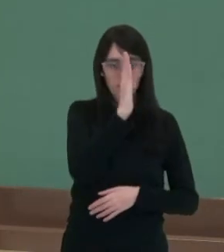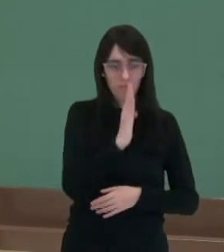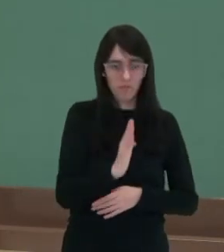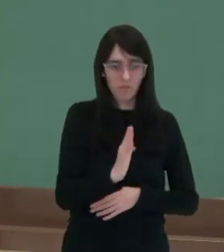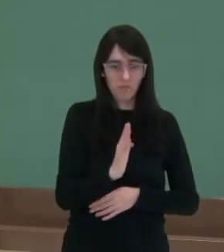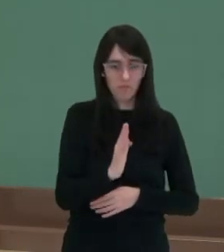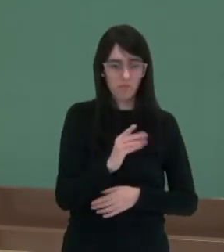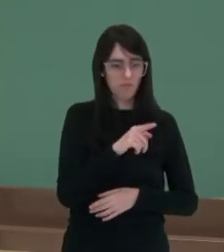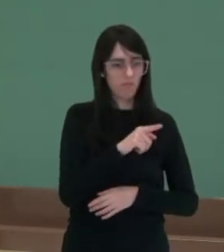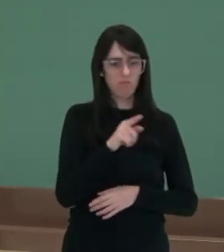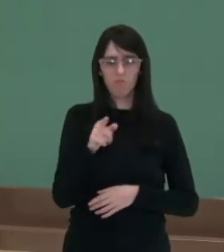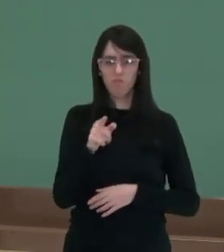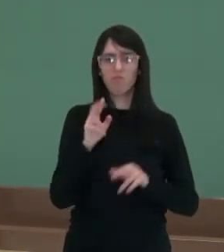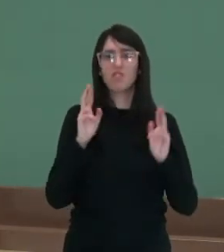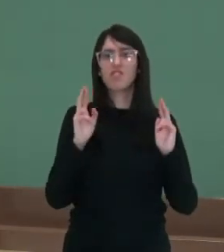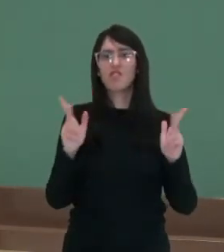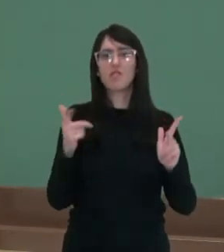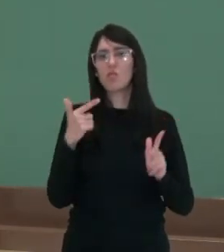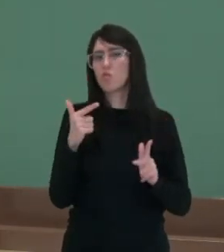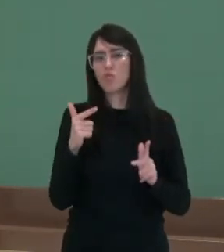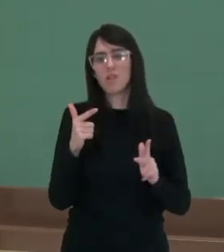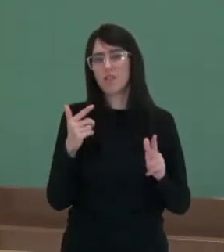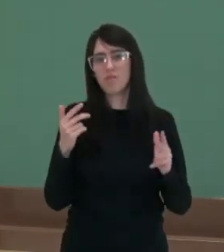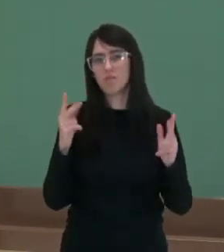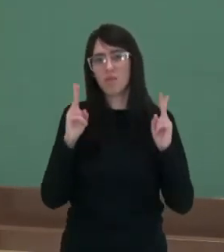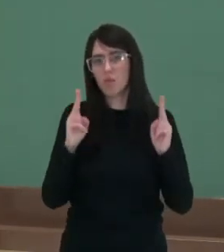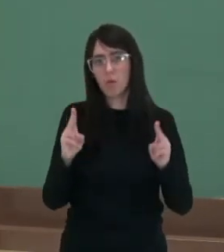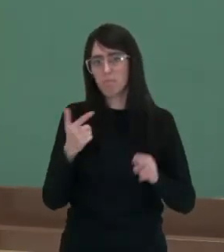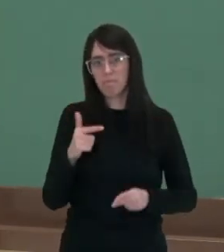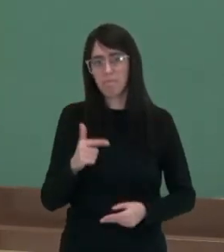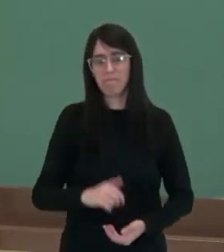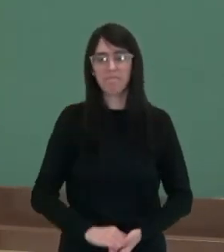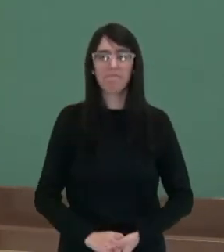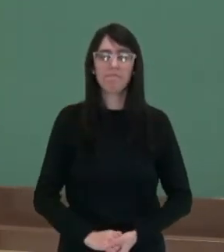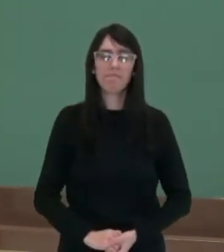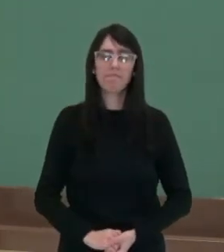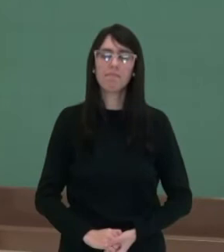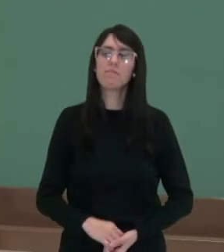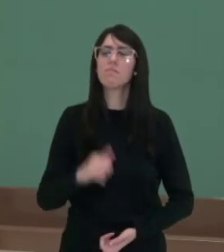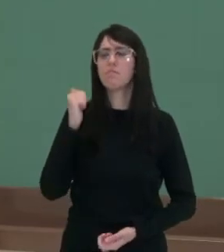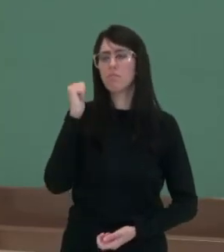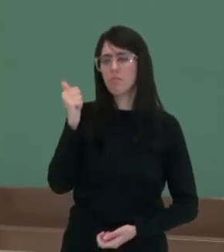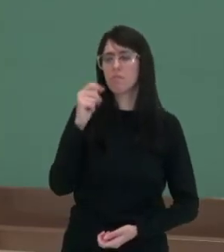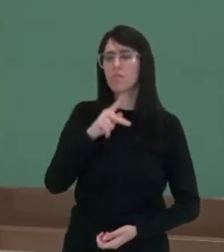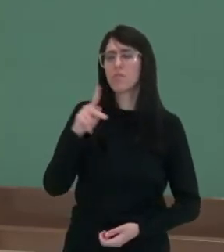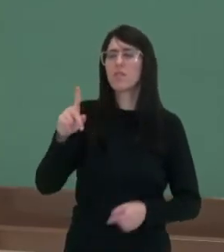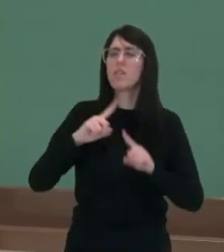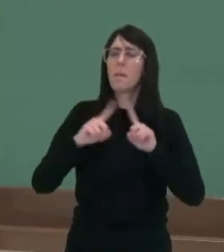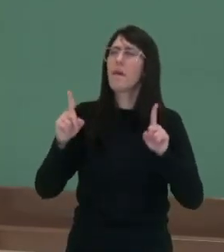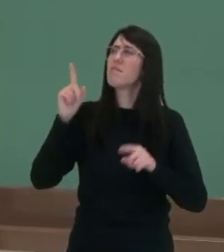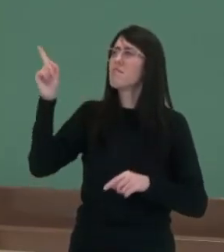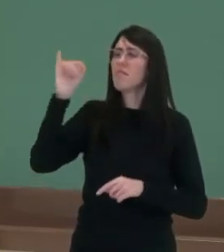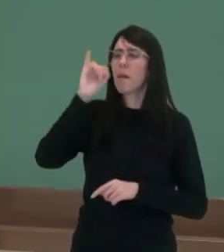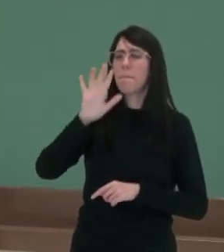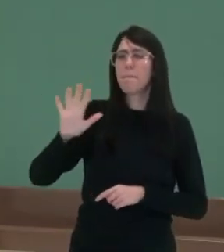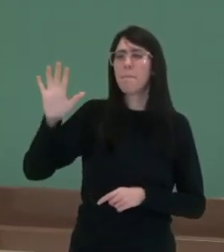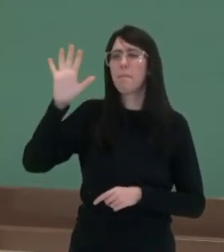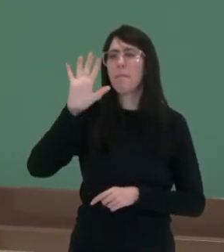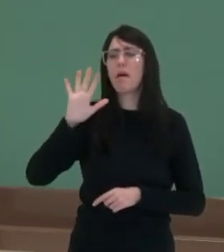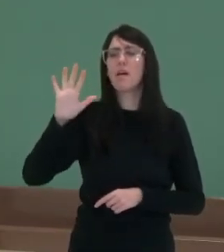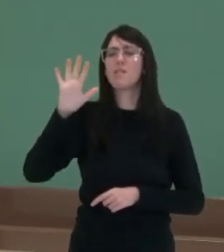duas partes não vamos obter duas partes iguais. Tá, professor? Mas esta imagem não é uma